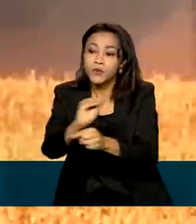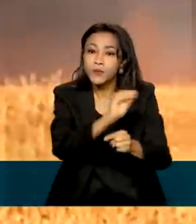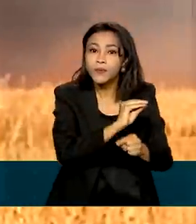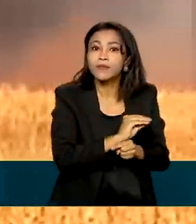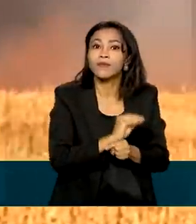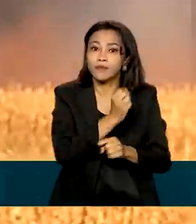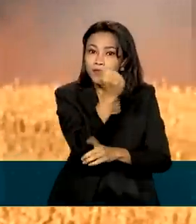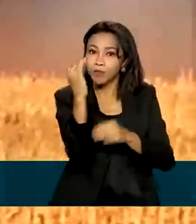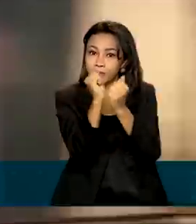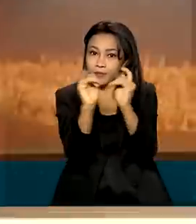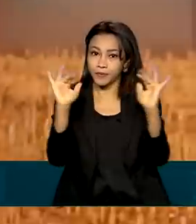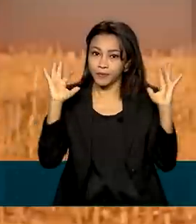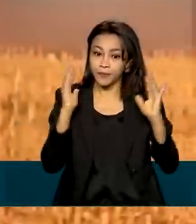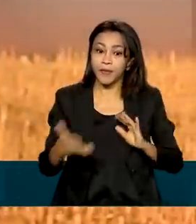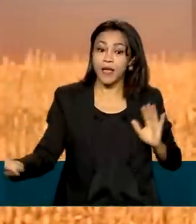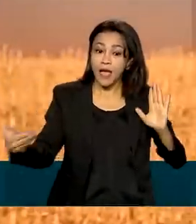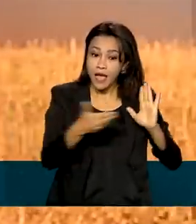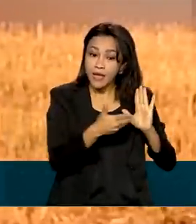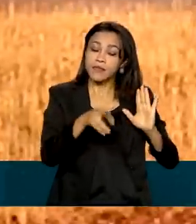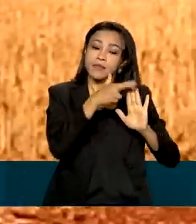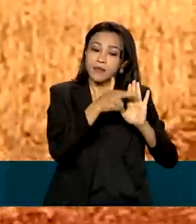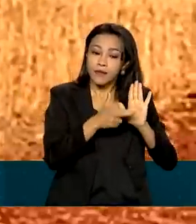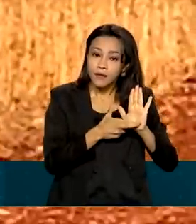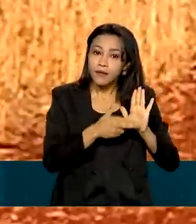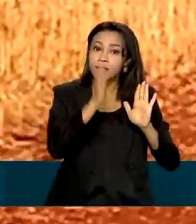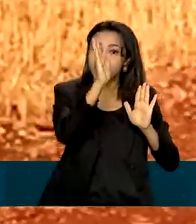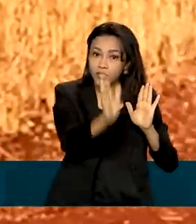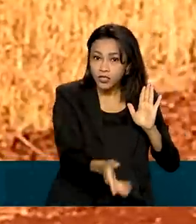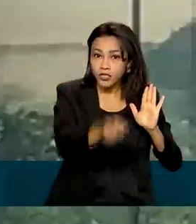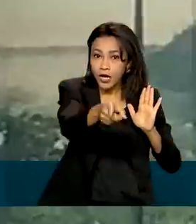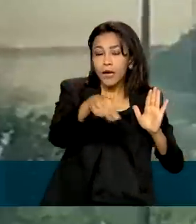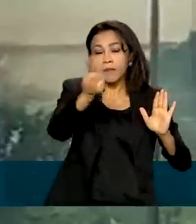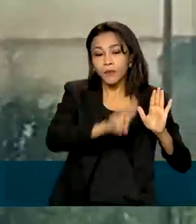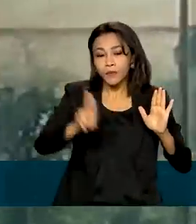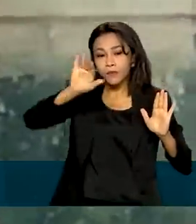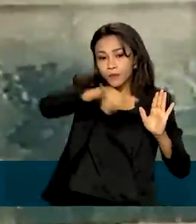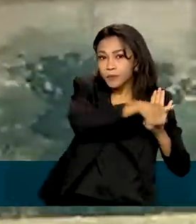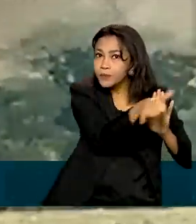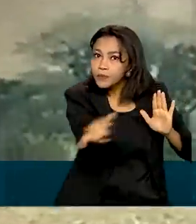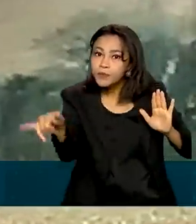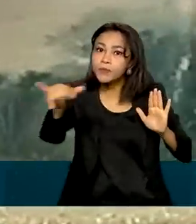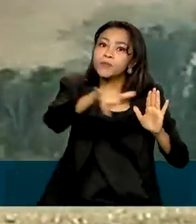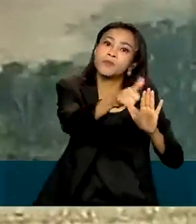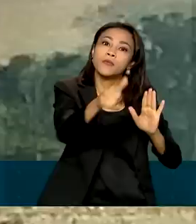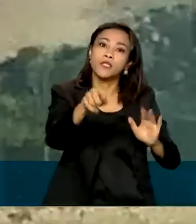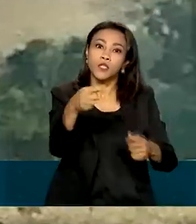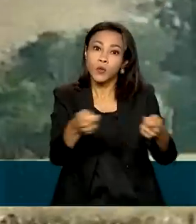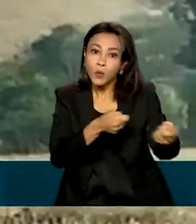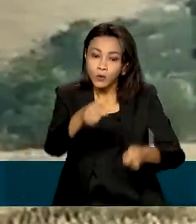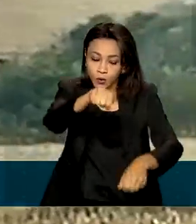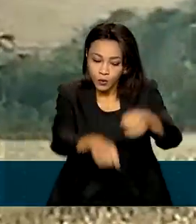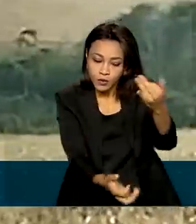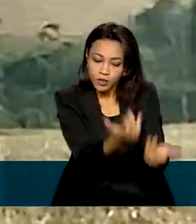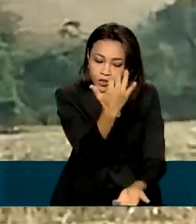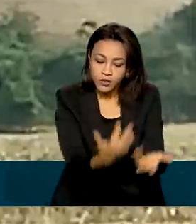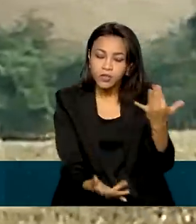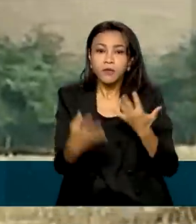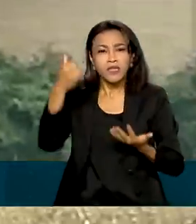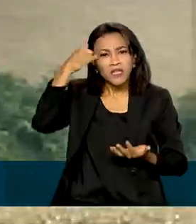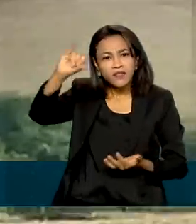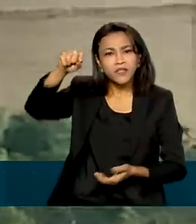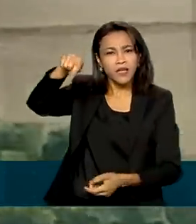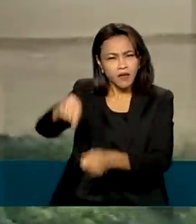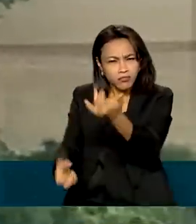medida, regulamentada pela Política Nacional de Manejo e Controle de Queimadas, Prevenção e Combate aos